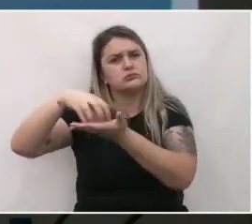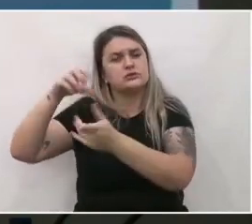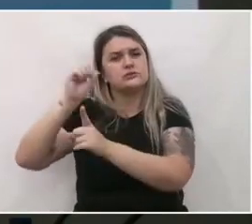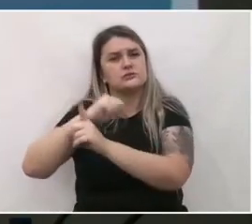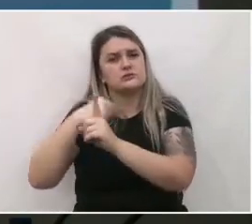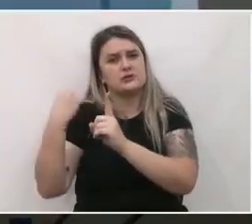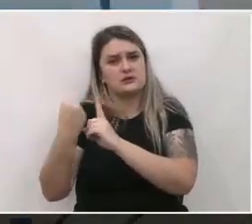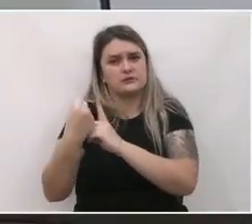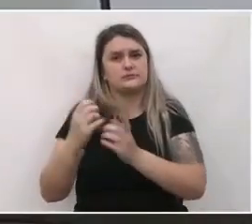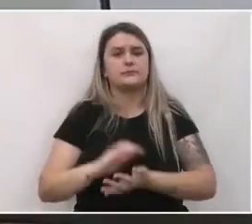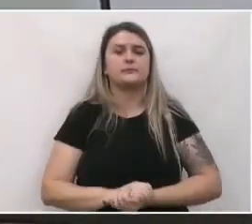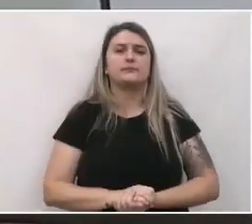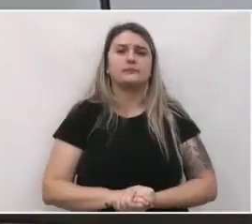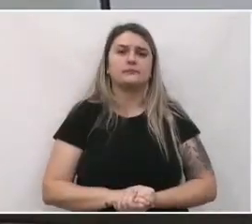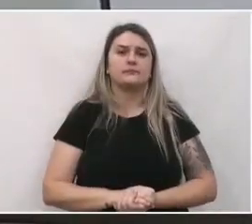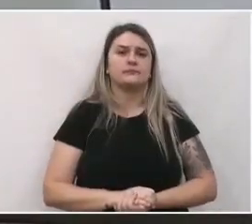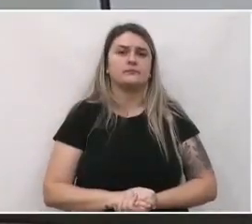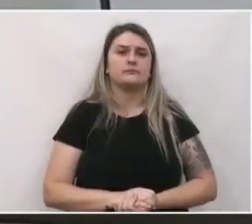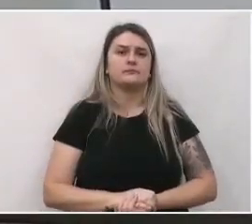civil organizada.